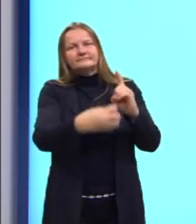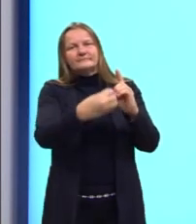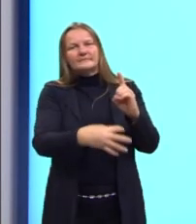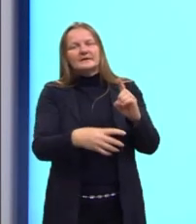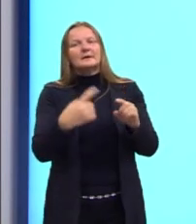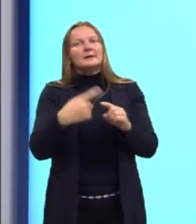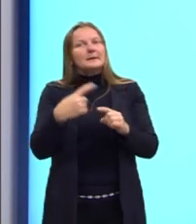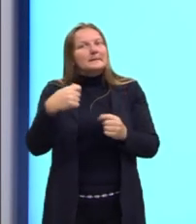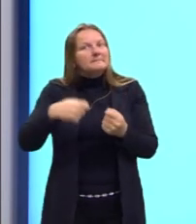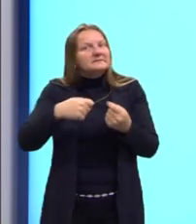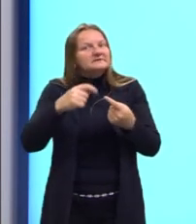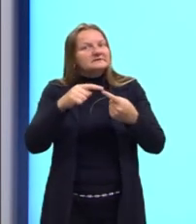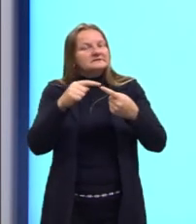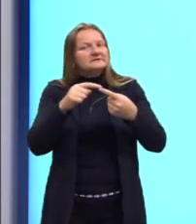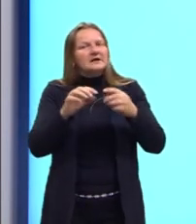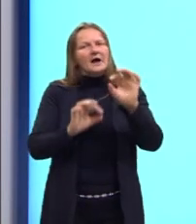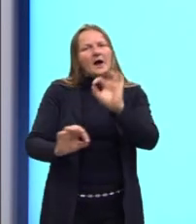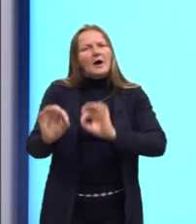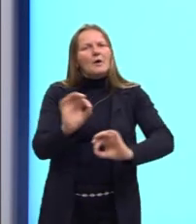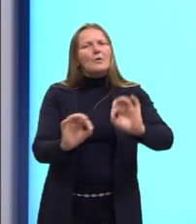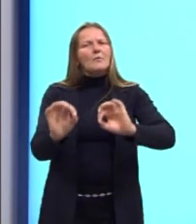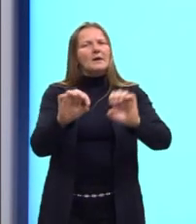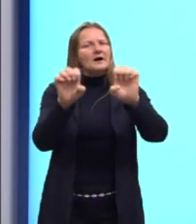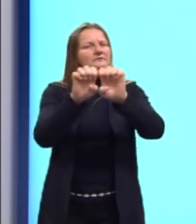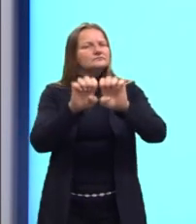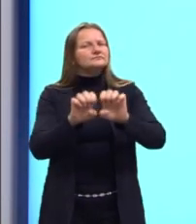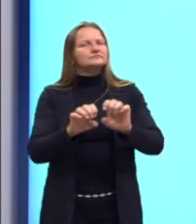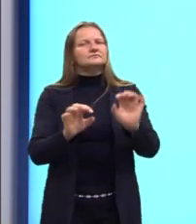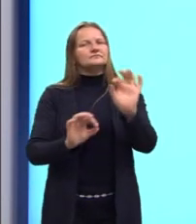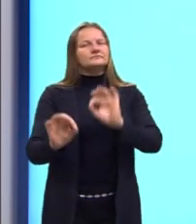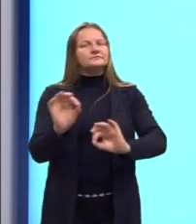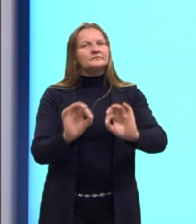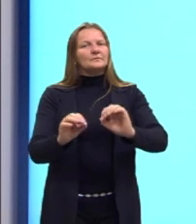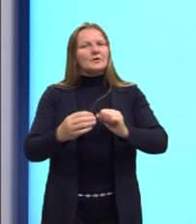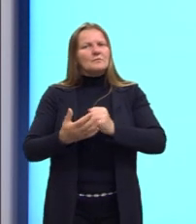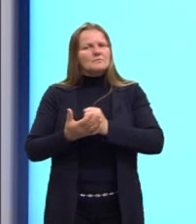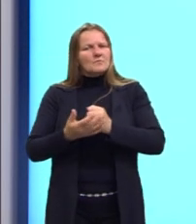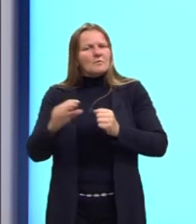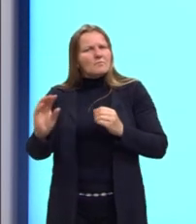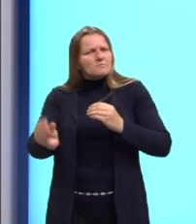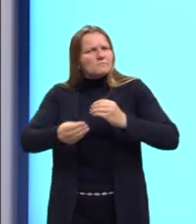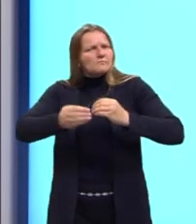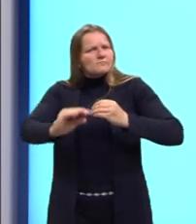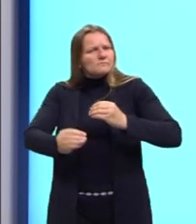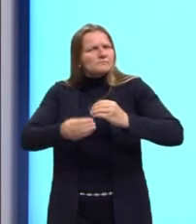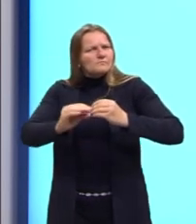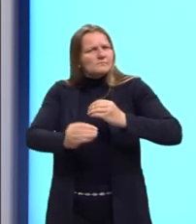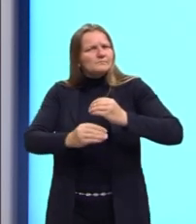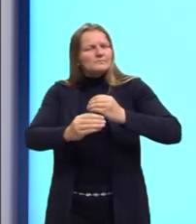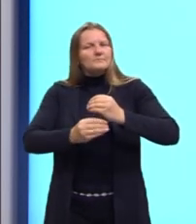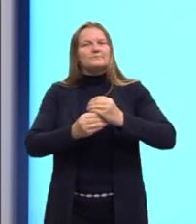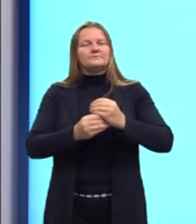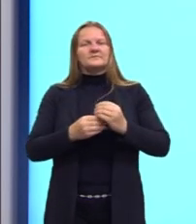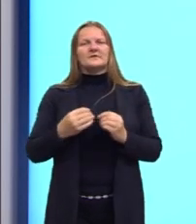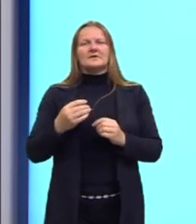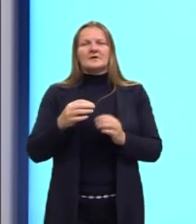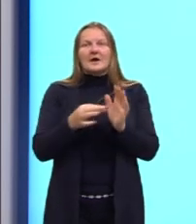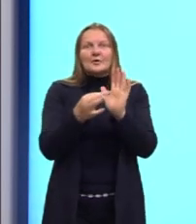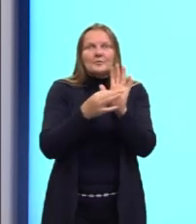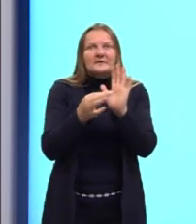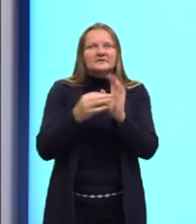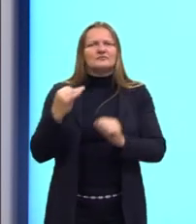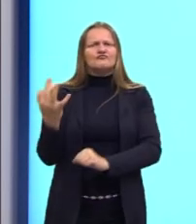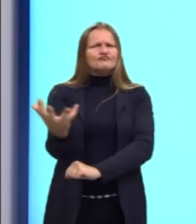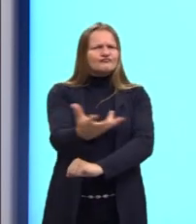preciso arrumar uma forma de embasar a minha argumentação. Eu preciso, segundo a